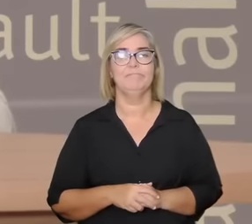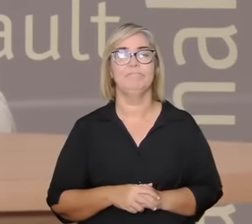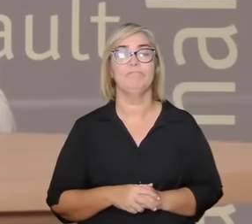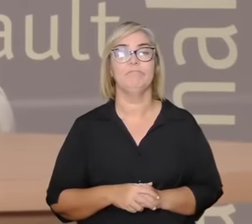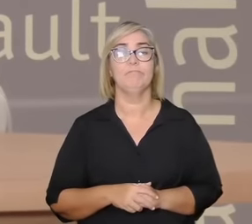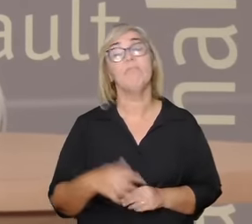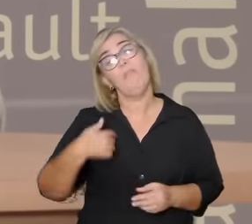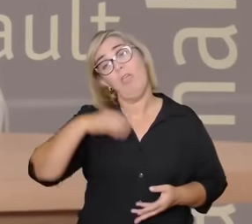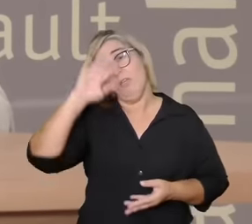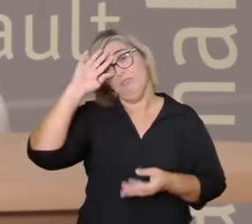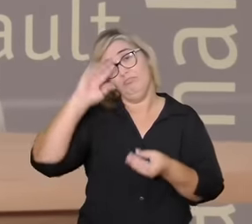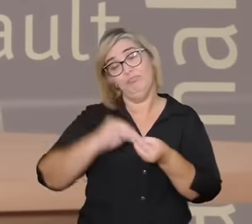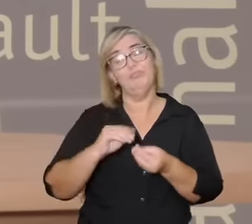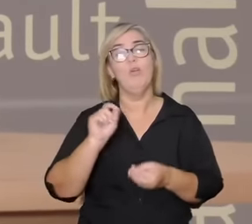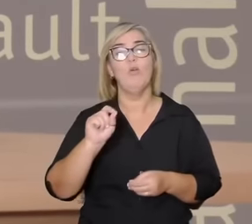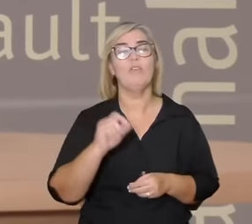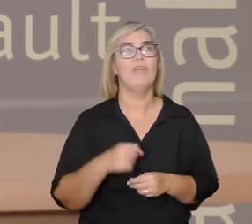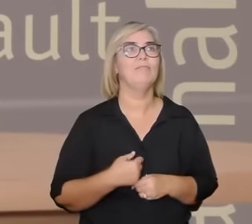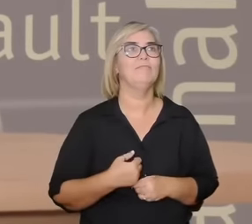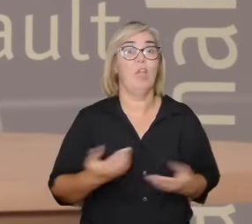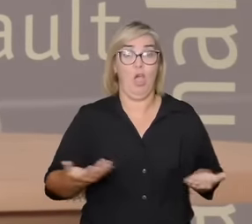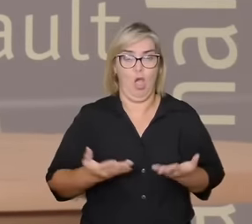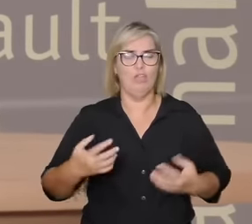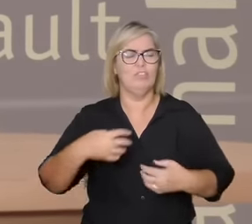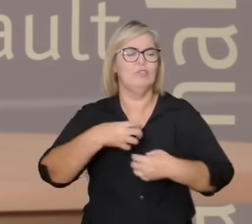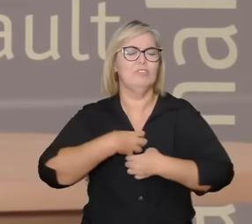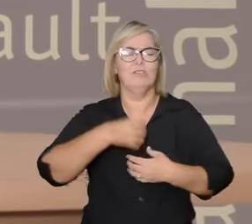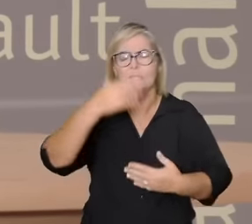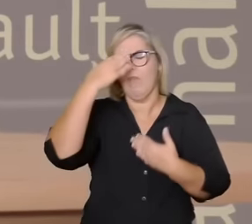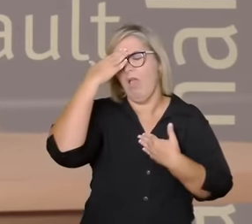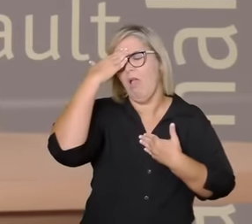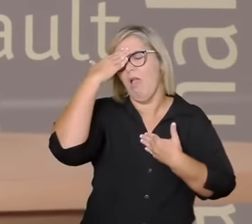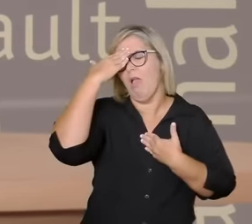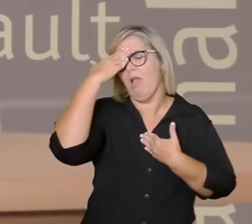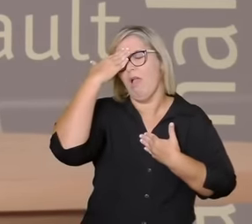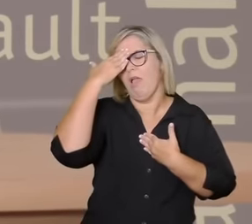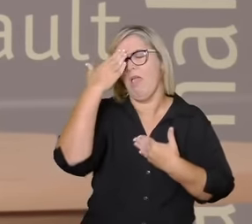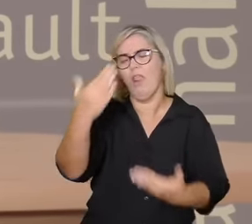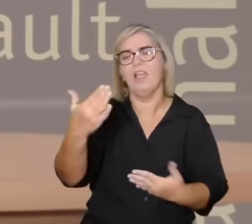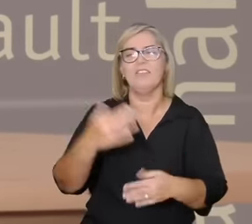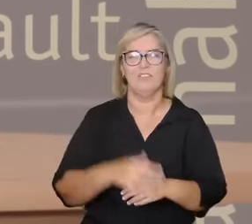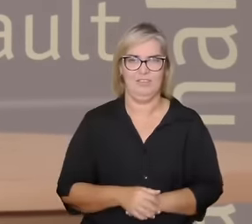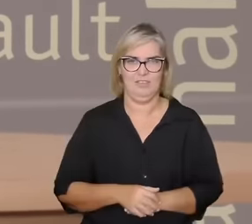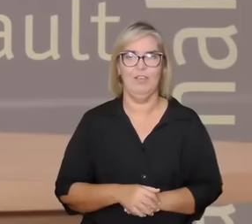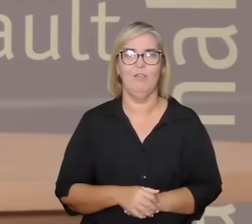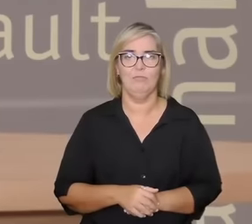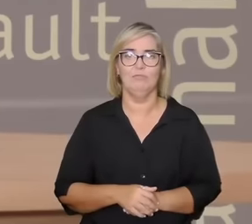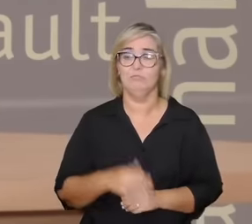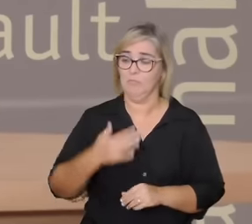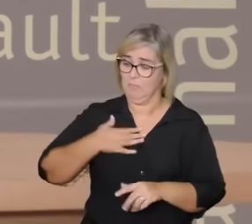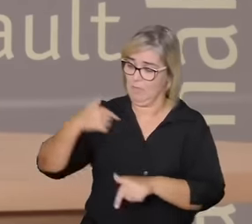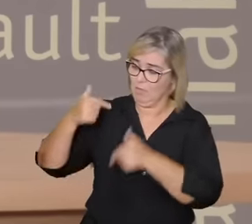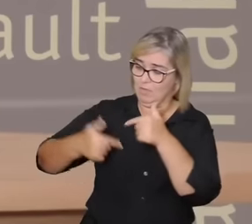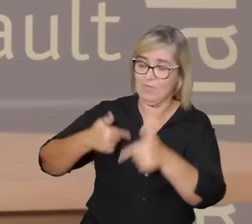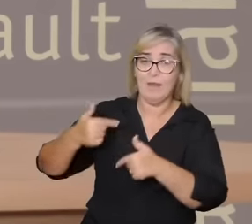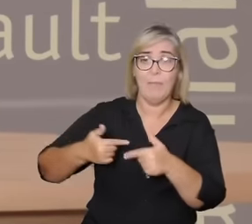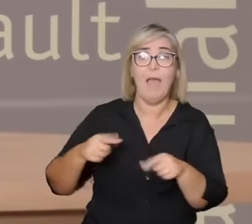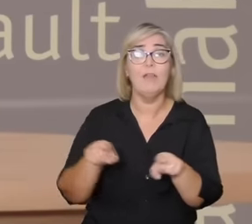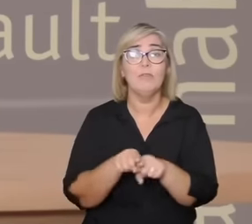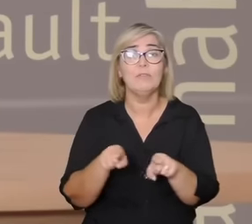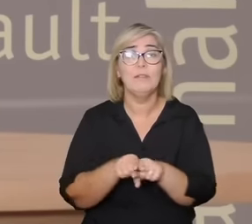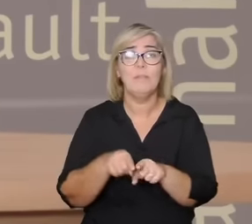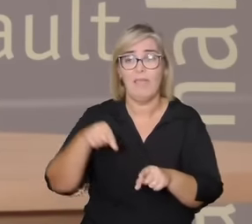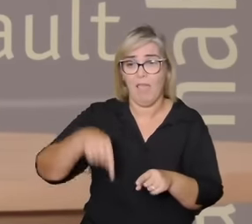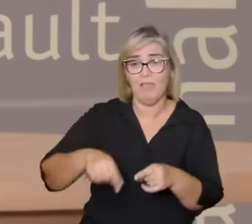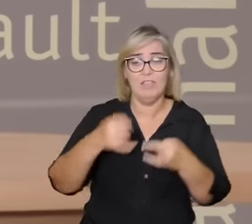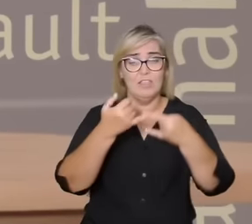que meu sentimento é de gratidão por uma trajetória de trabalho do CPFL Café